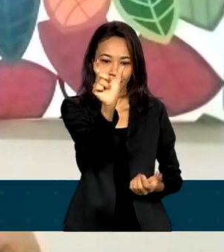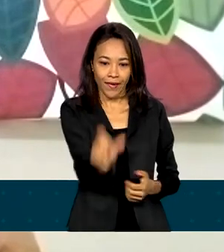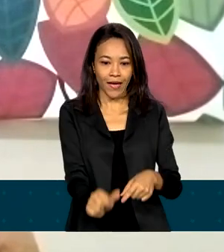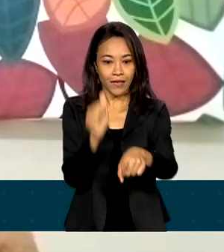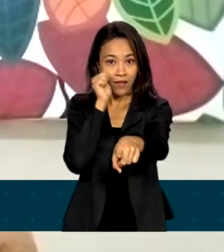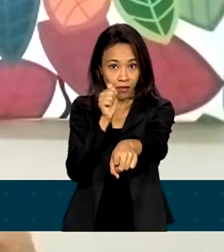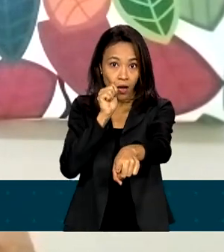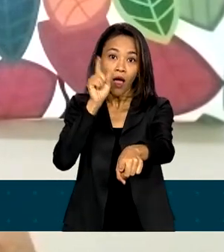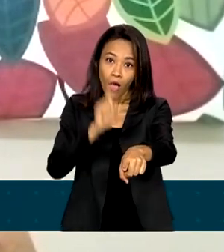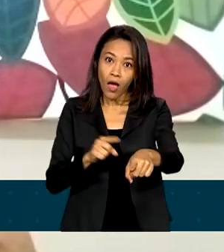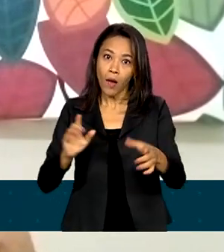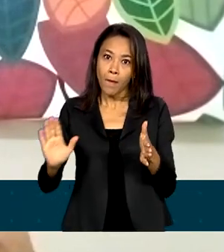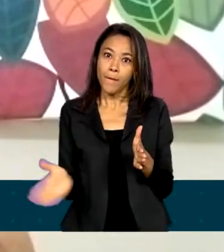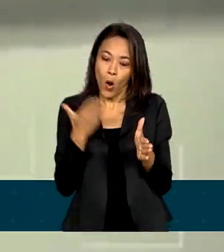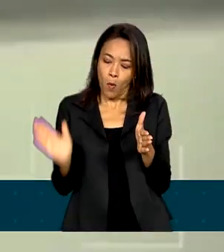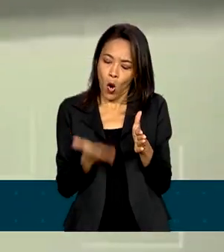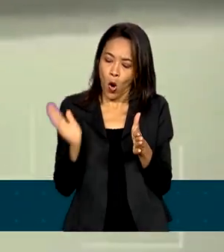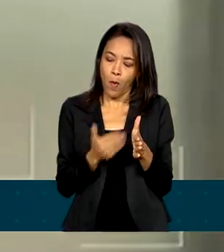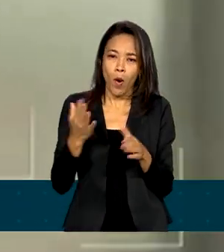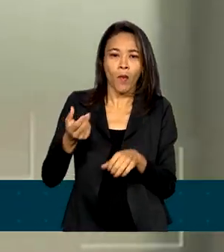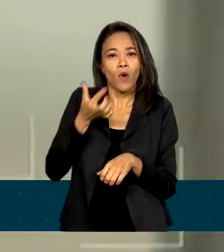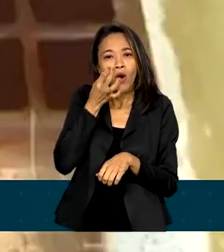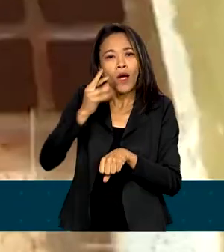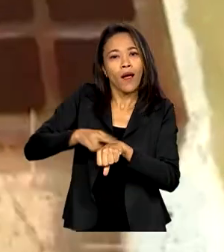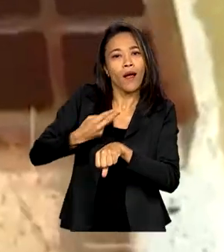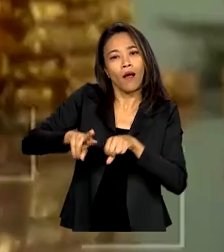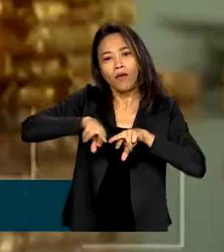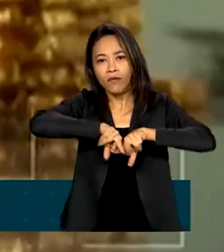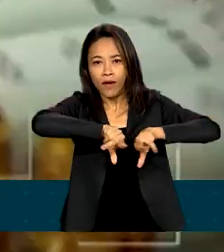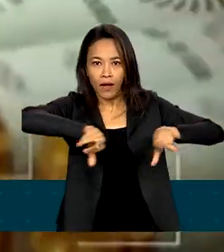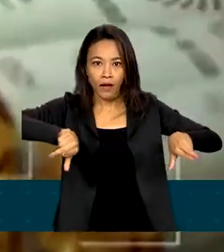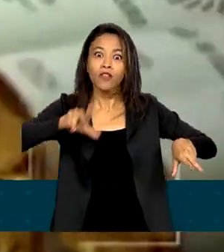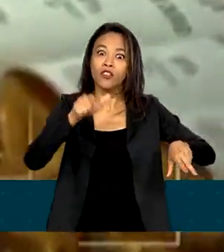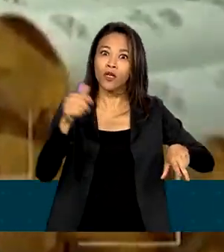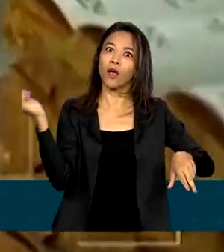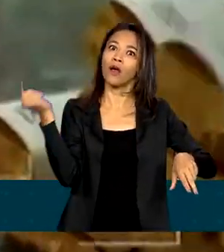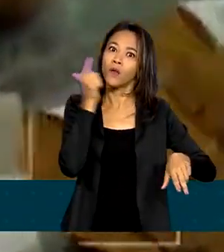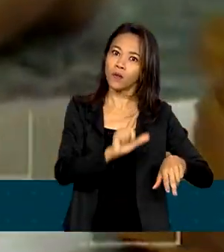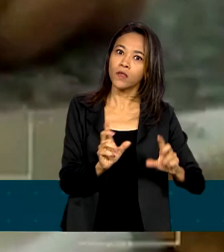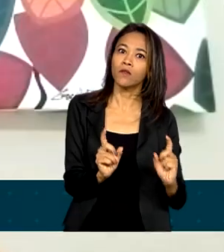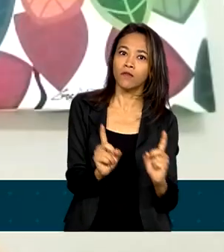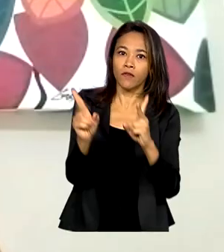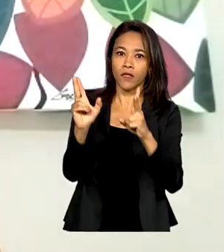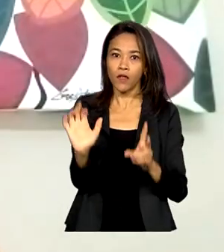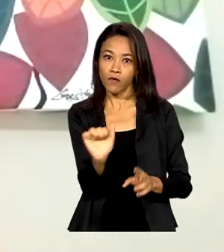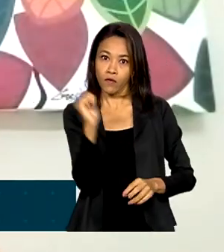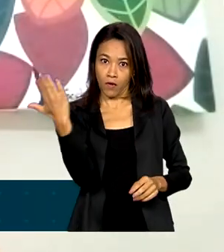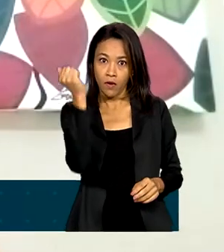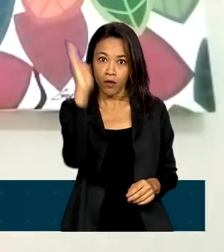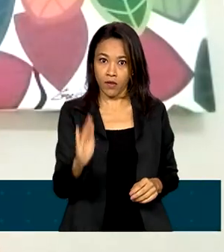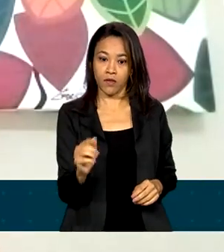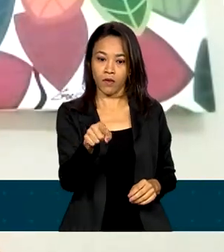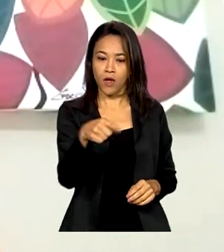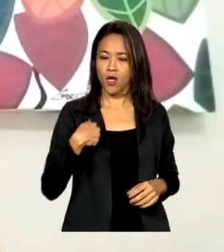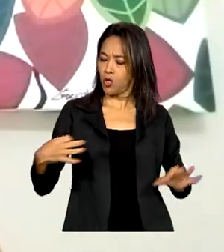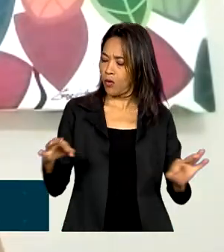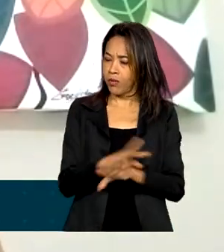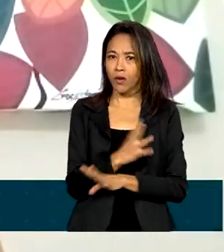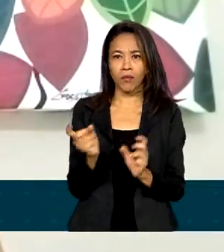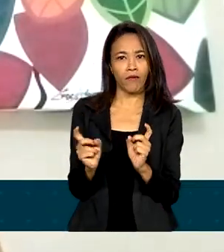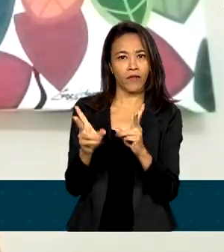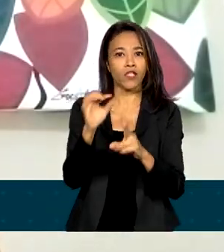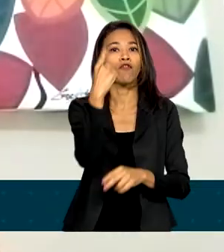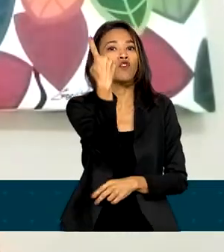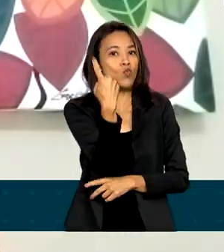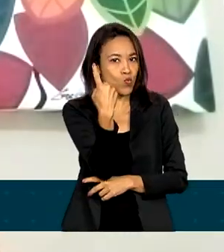produtora de cacau e derivados e já conquistou espaço no mercado internacional. Eu estou pronta para exportar, eu já fiz uma